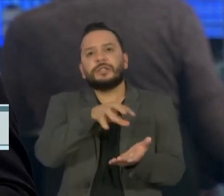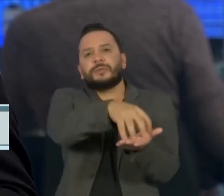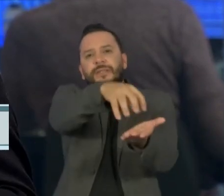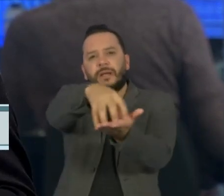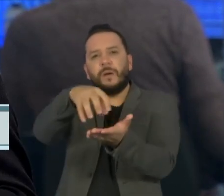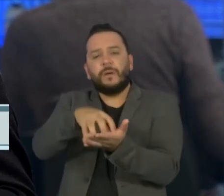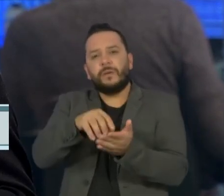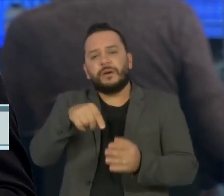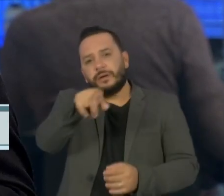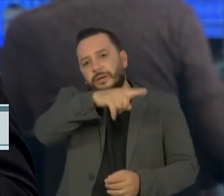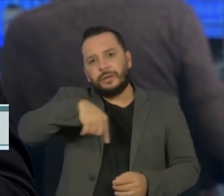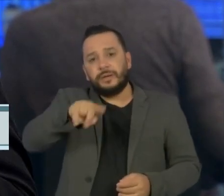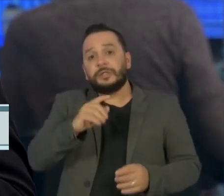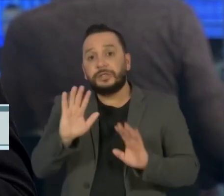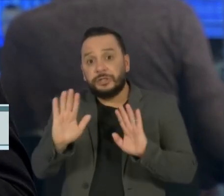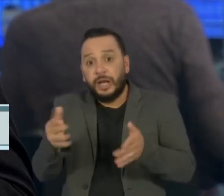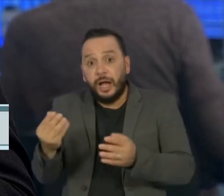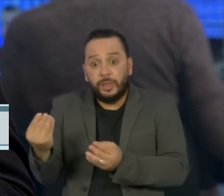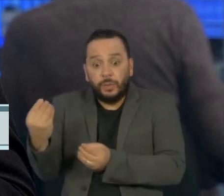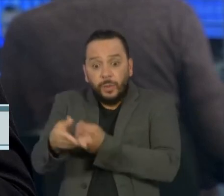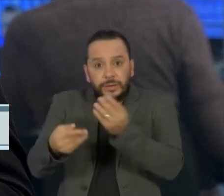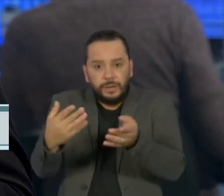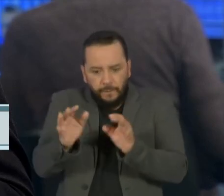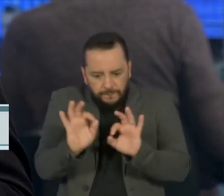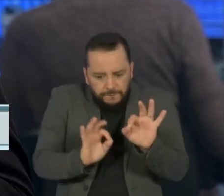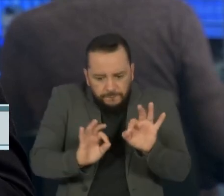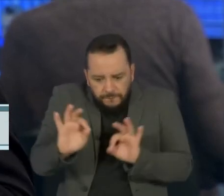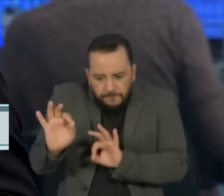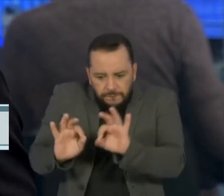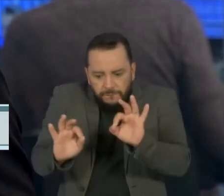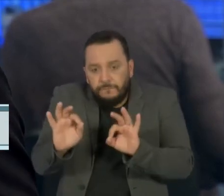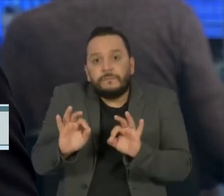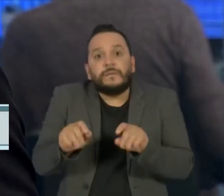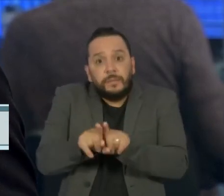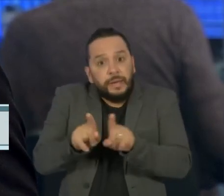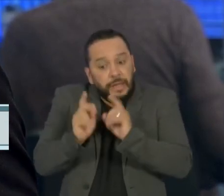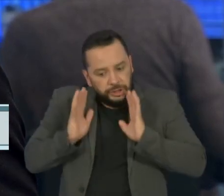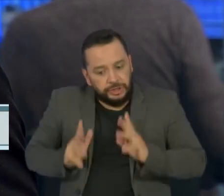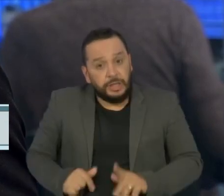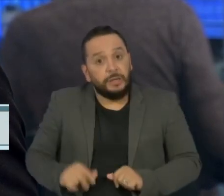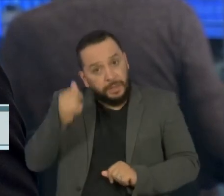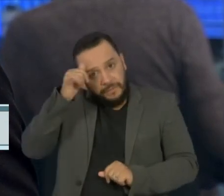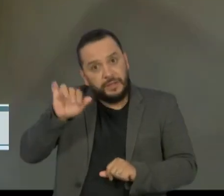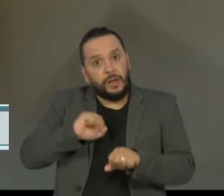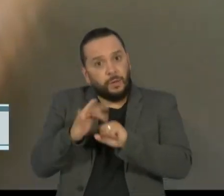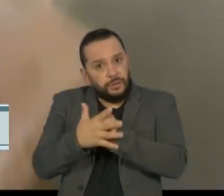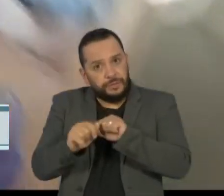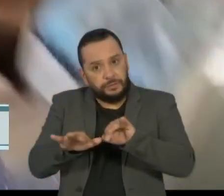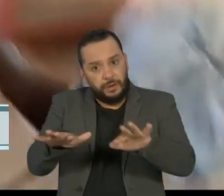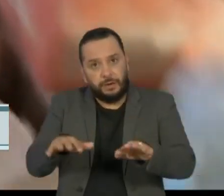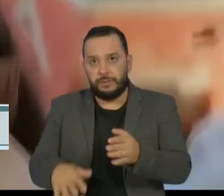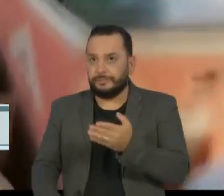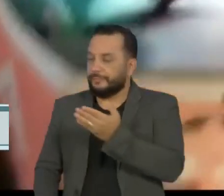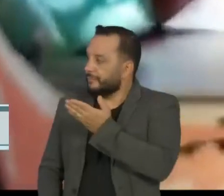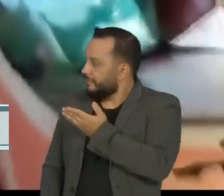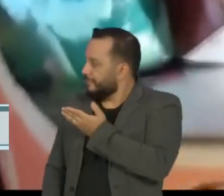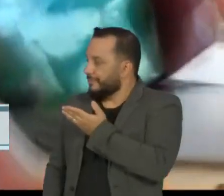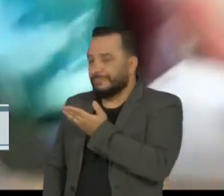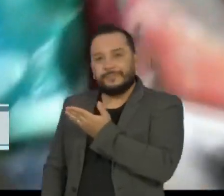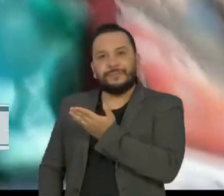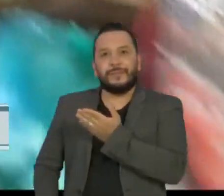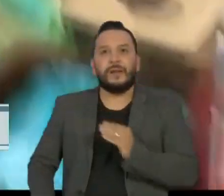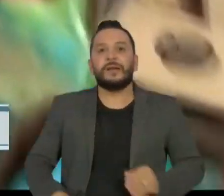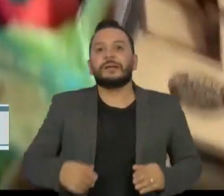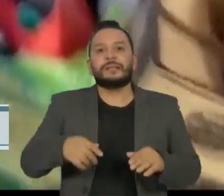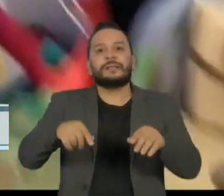administrar as doações, sem esquecer dos cuidados de higiene para evitar a contaminação pelo coronavírus. A sala do Moisés